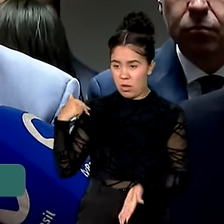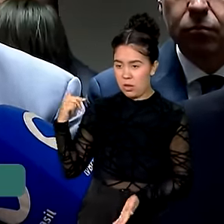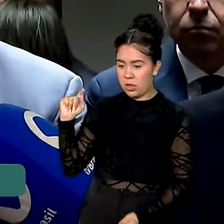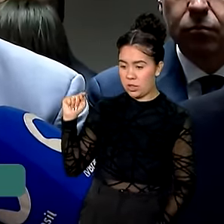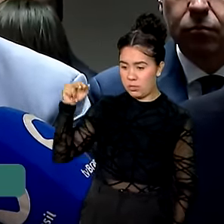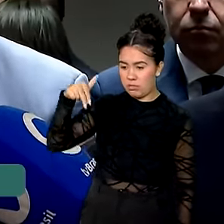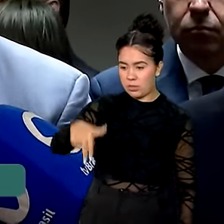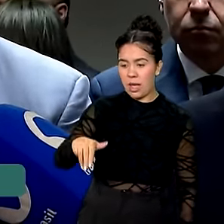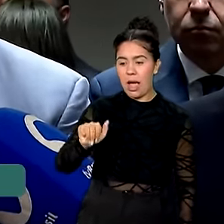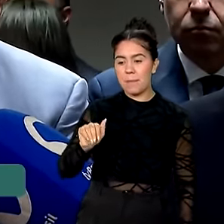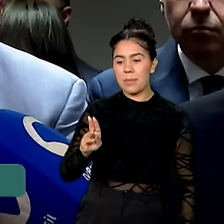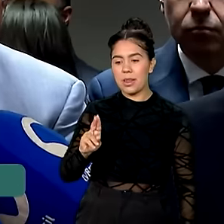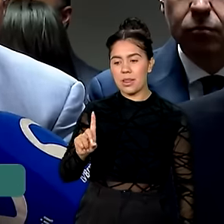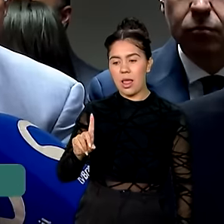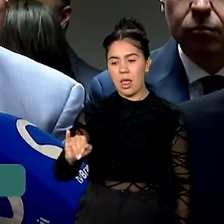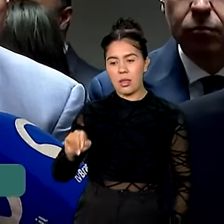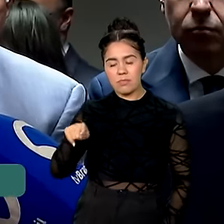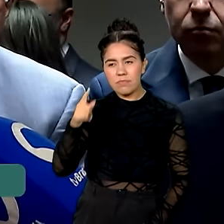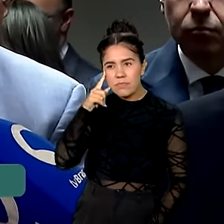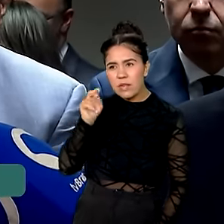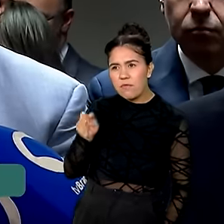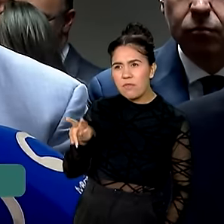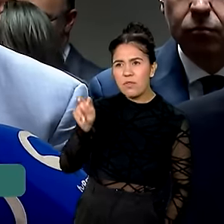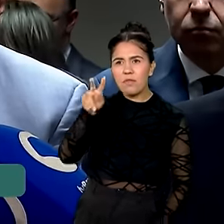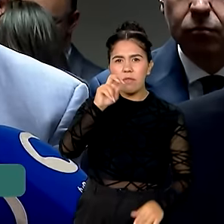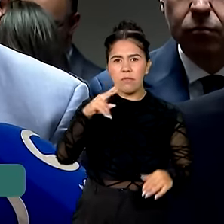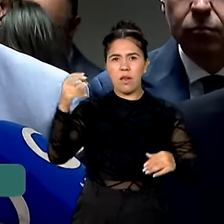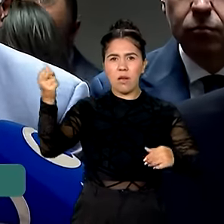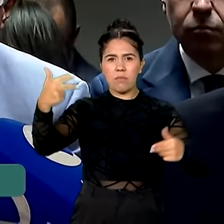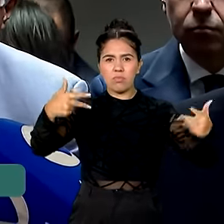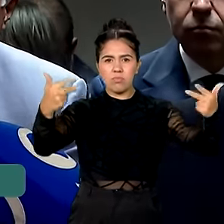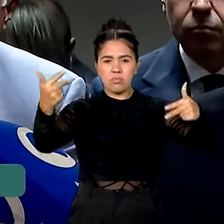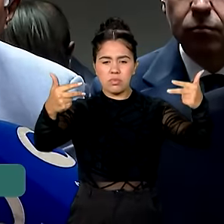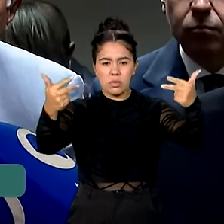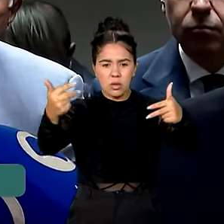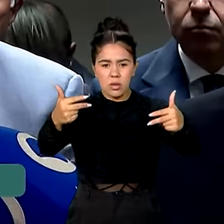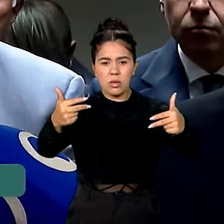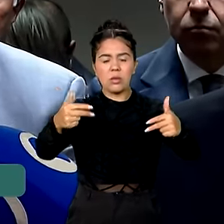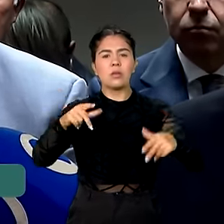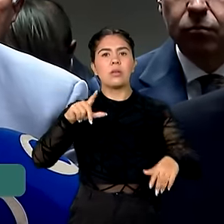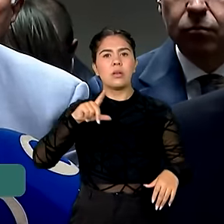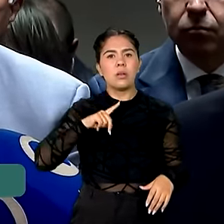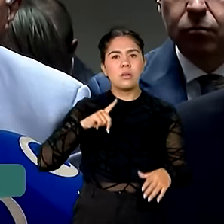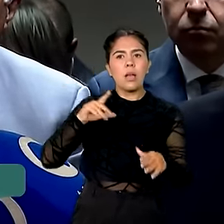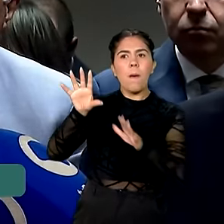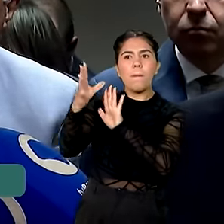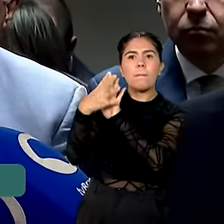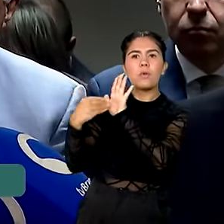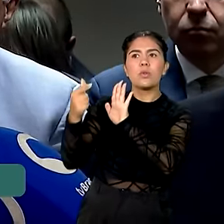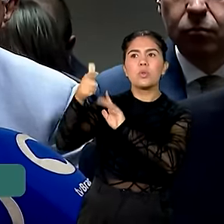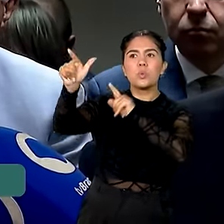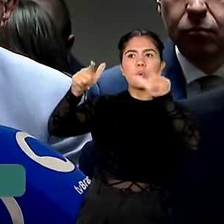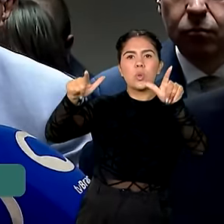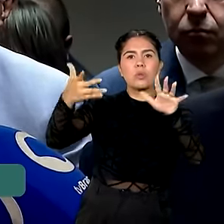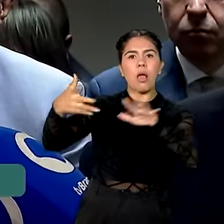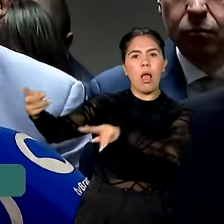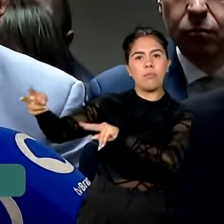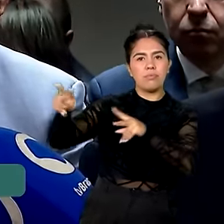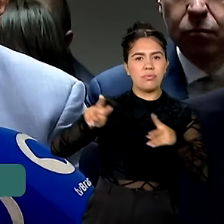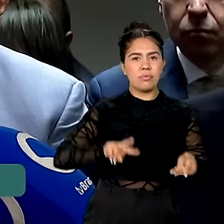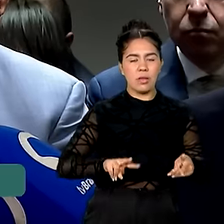a gente encontrou essas câmeras no programa de Smart City, de cidades inteligentes, e a gente por isso decidiu